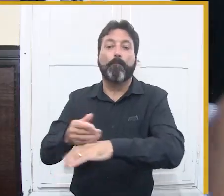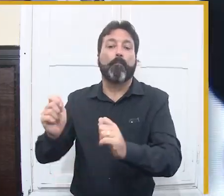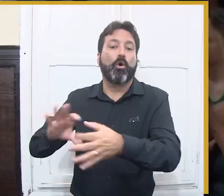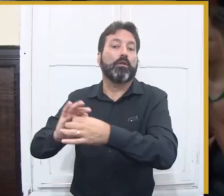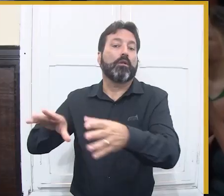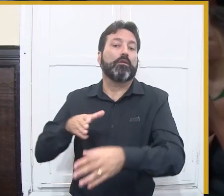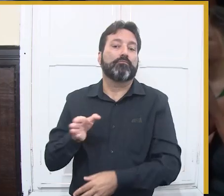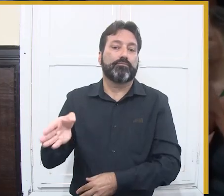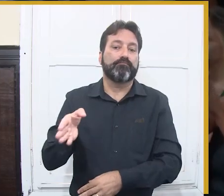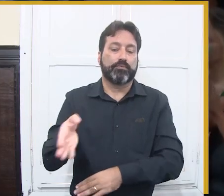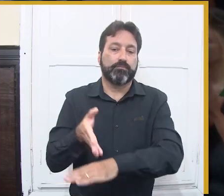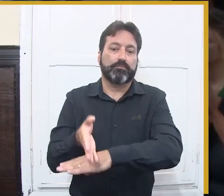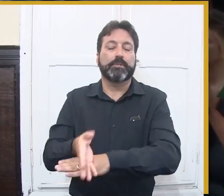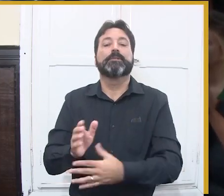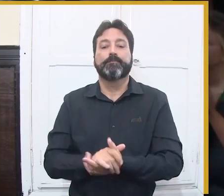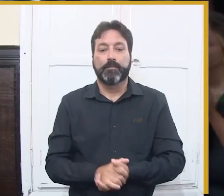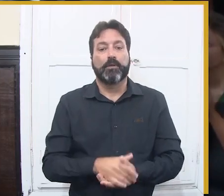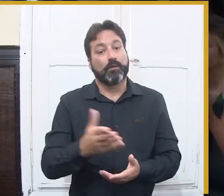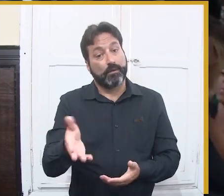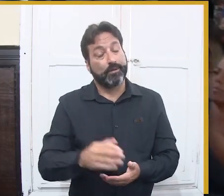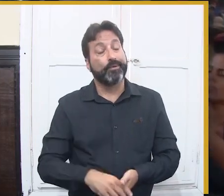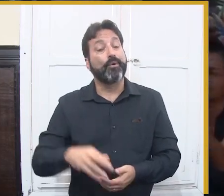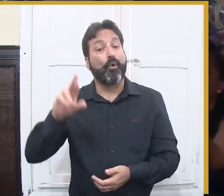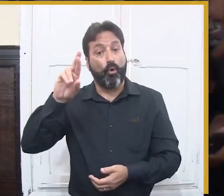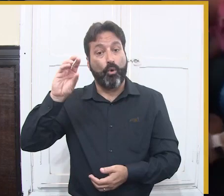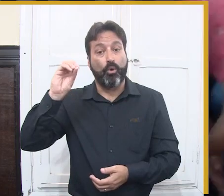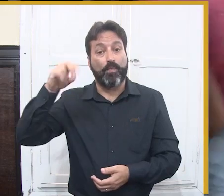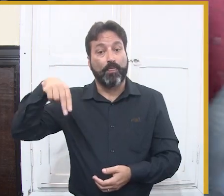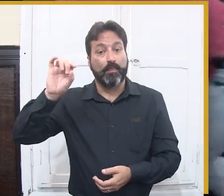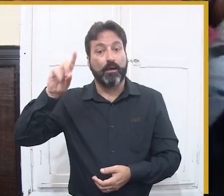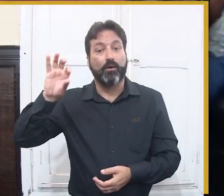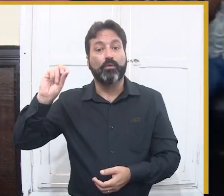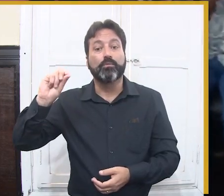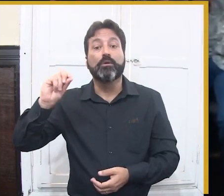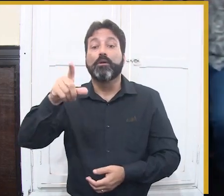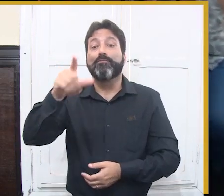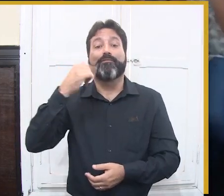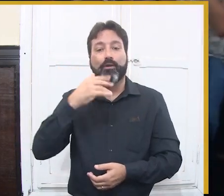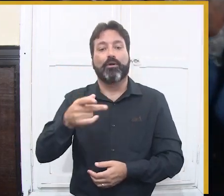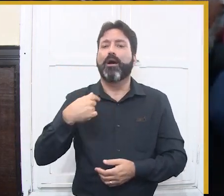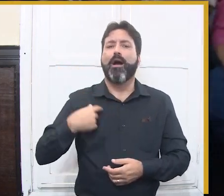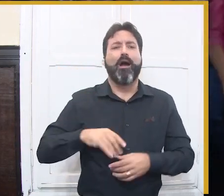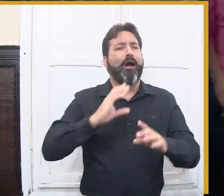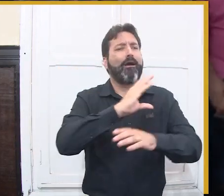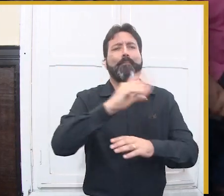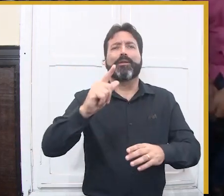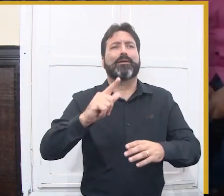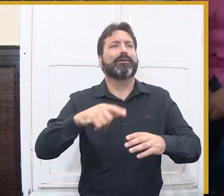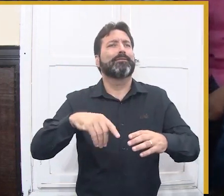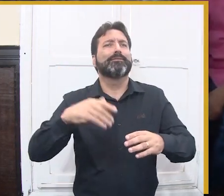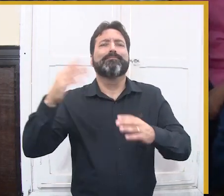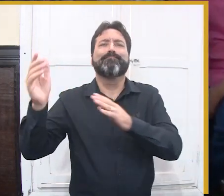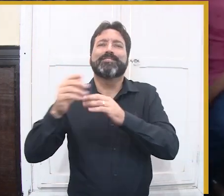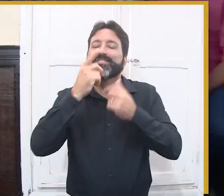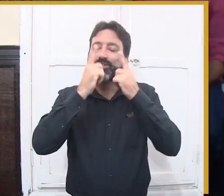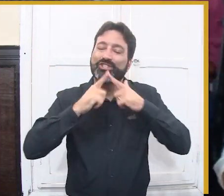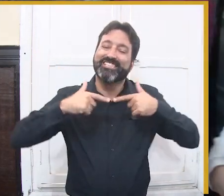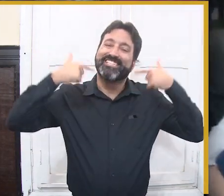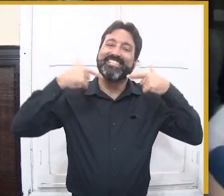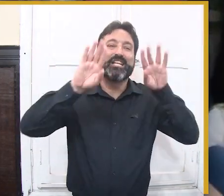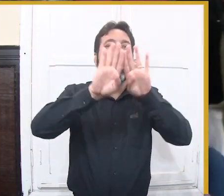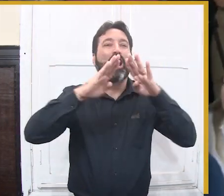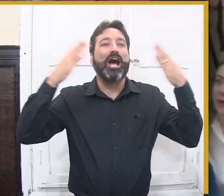chegarem com os turistas, todos eles já estarão identificados com pulseiras e ao chegarem no Parque do Povo terão